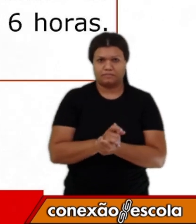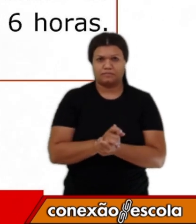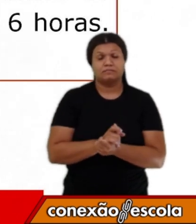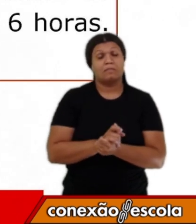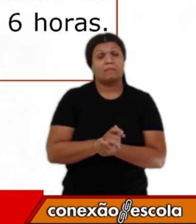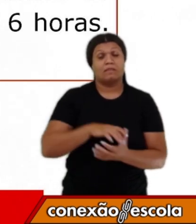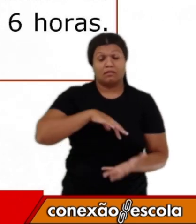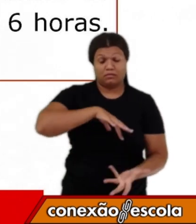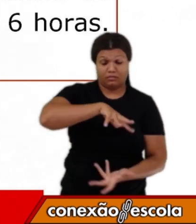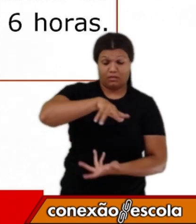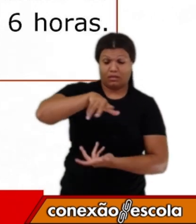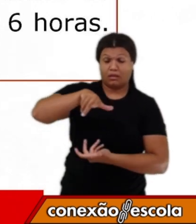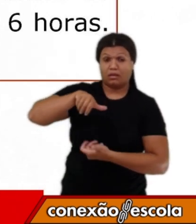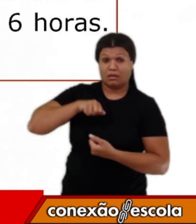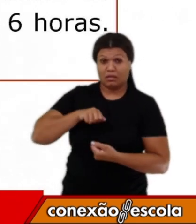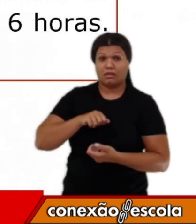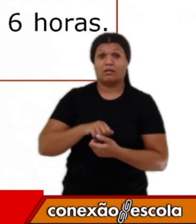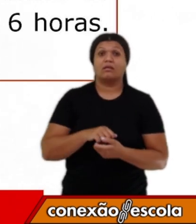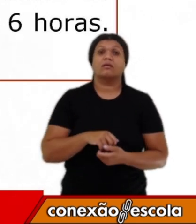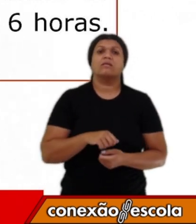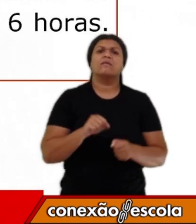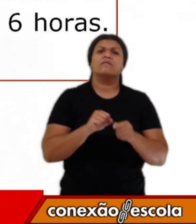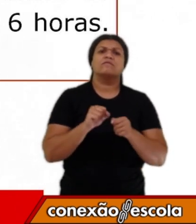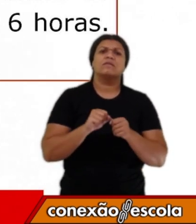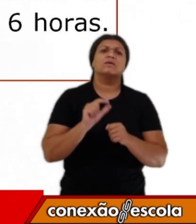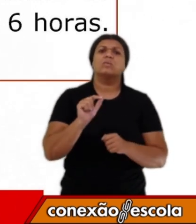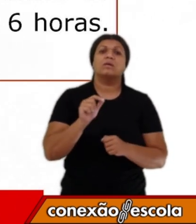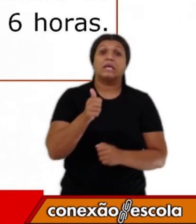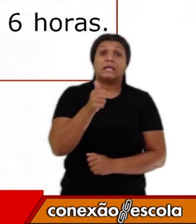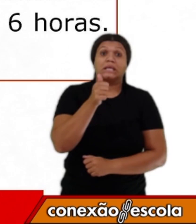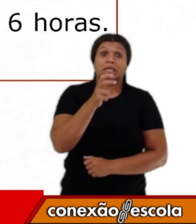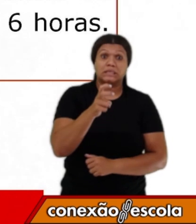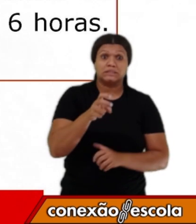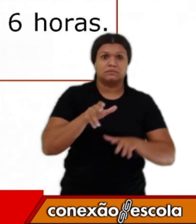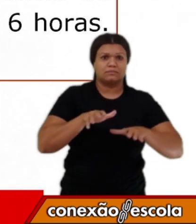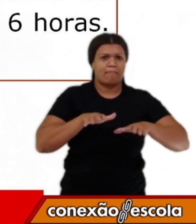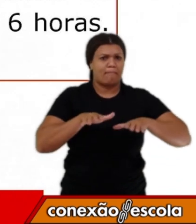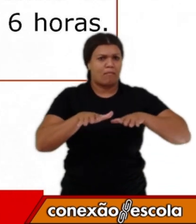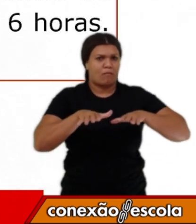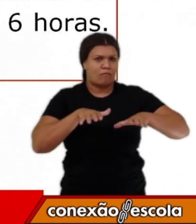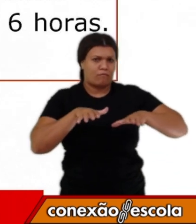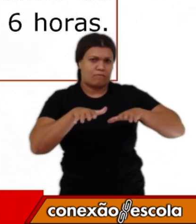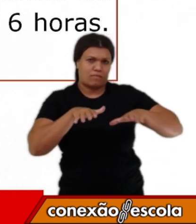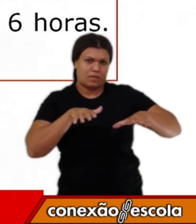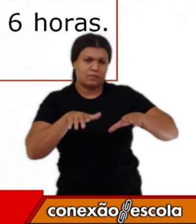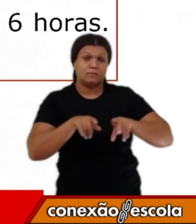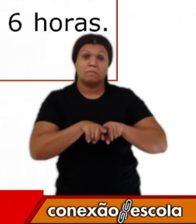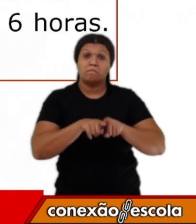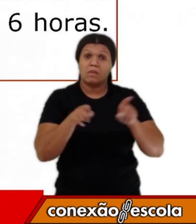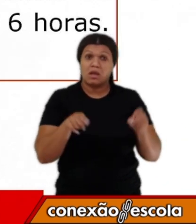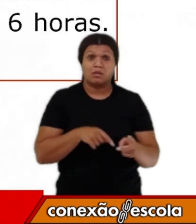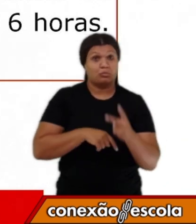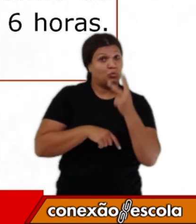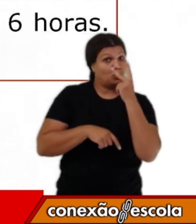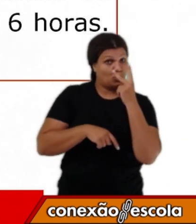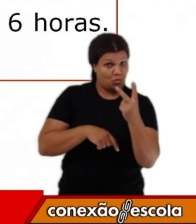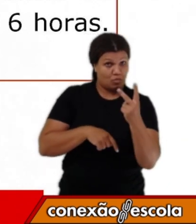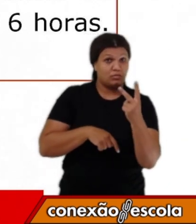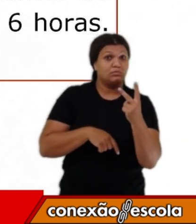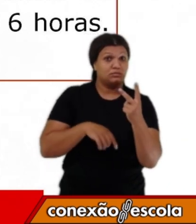realiza ao todo 15 movimentos. No entanto, dois desses movimentos